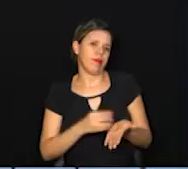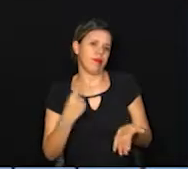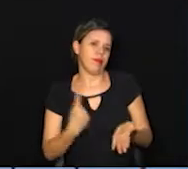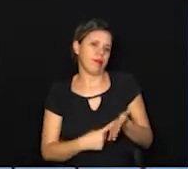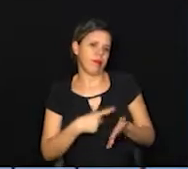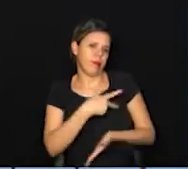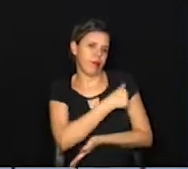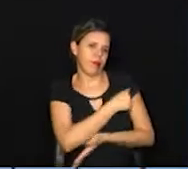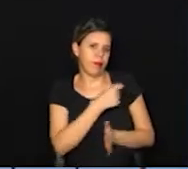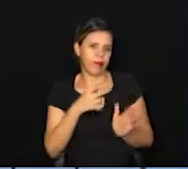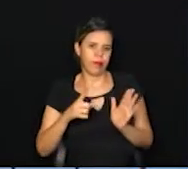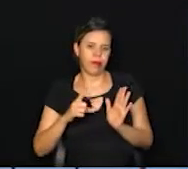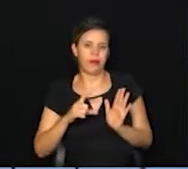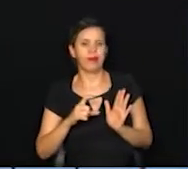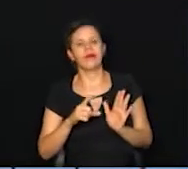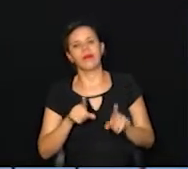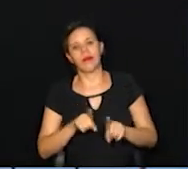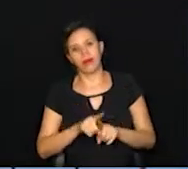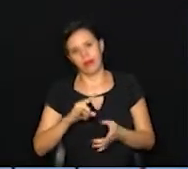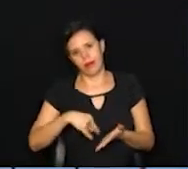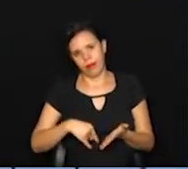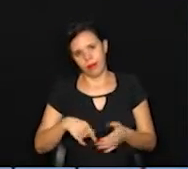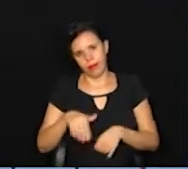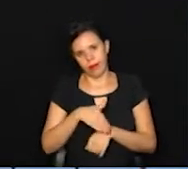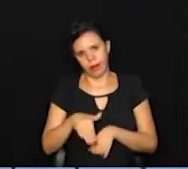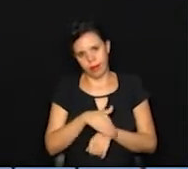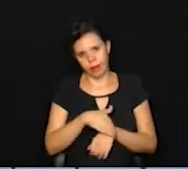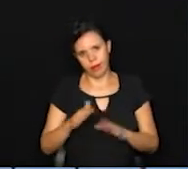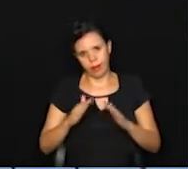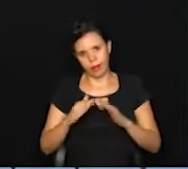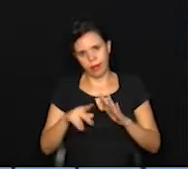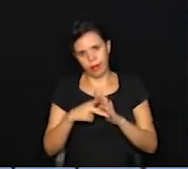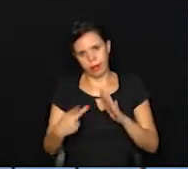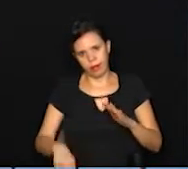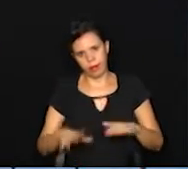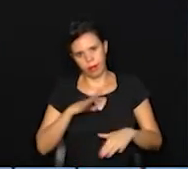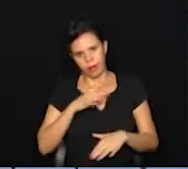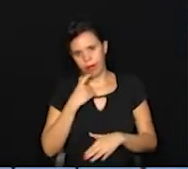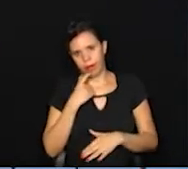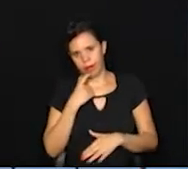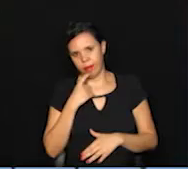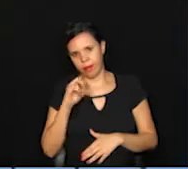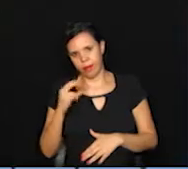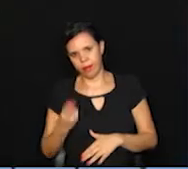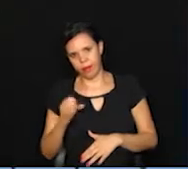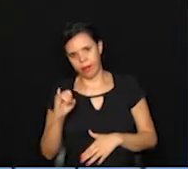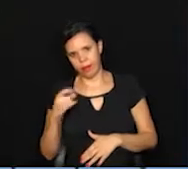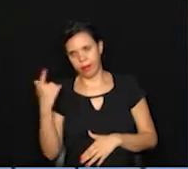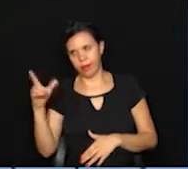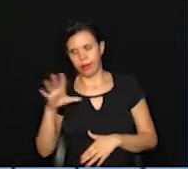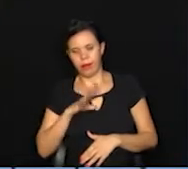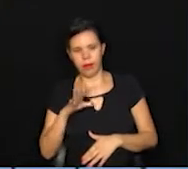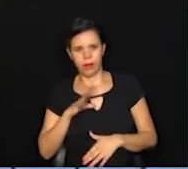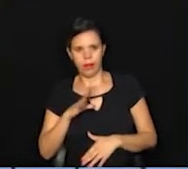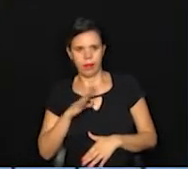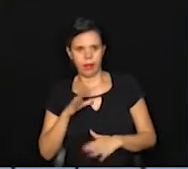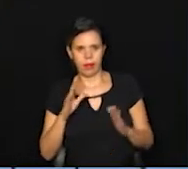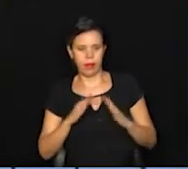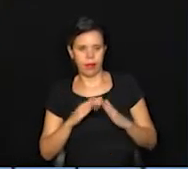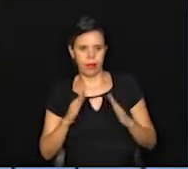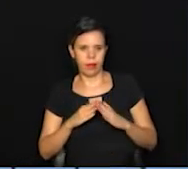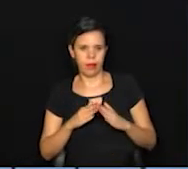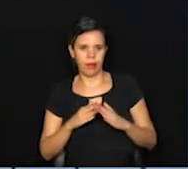um documento com foto e também um comprovante de endereço de que é moradora de Campinas ou se for em outra cidade, de que você